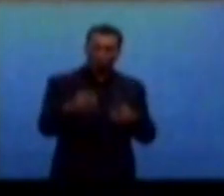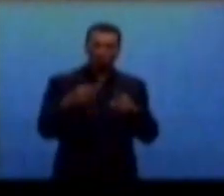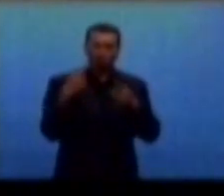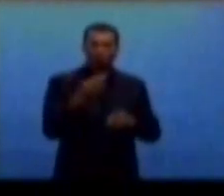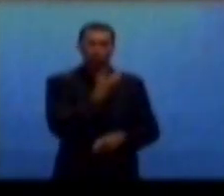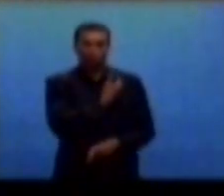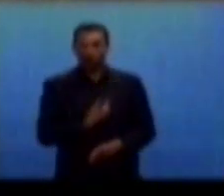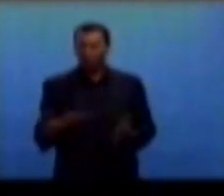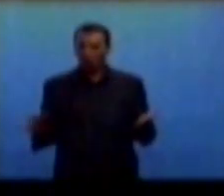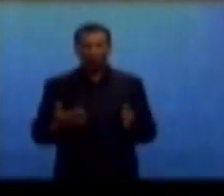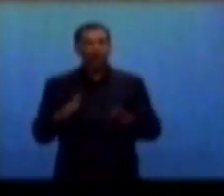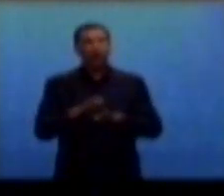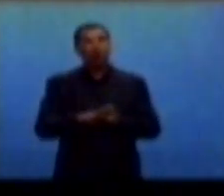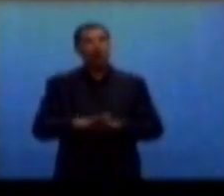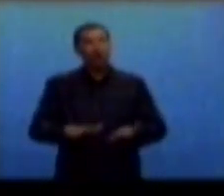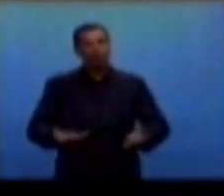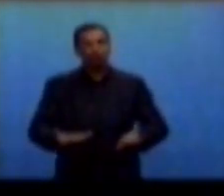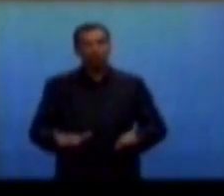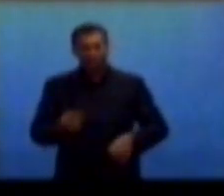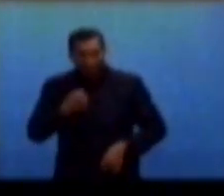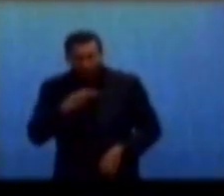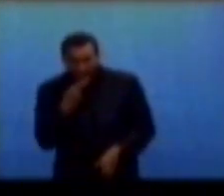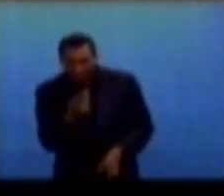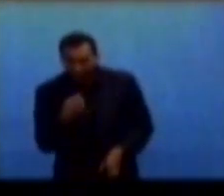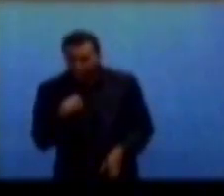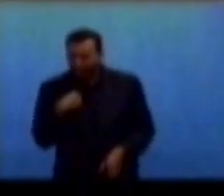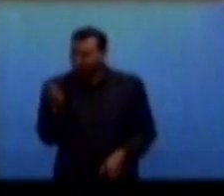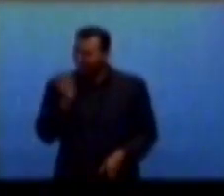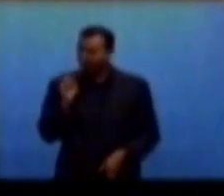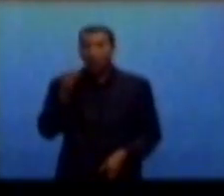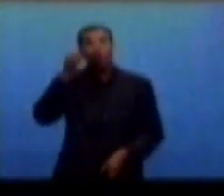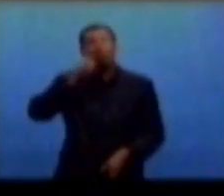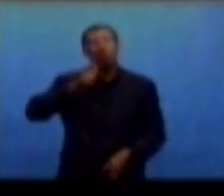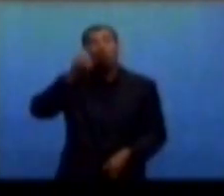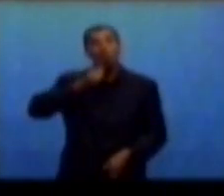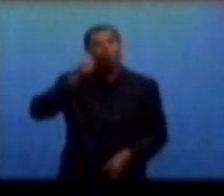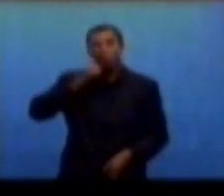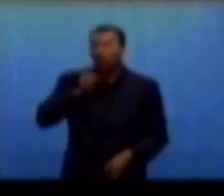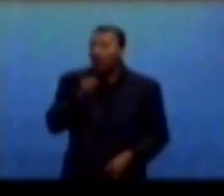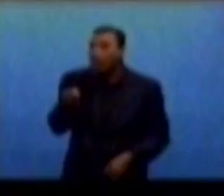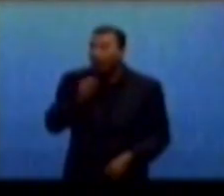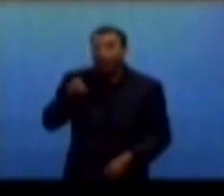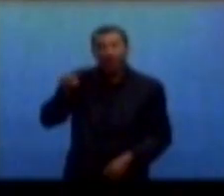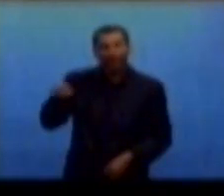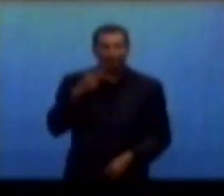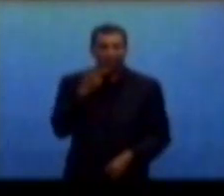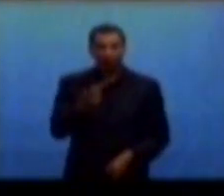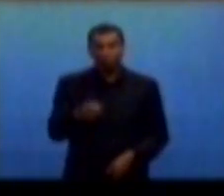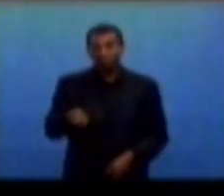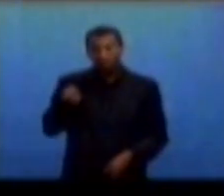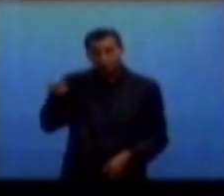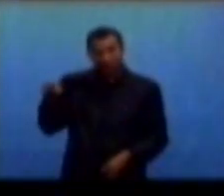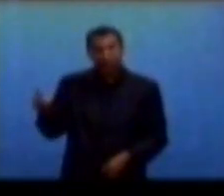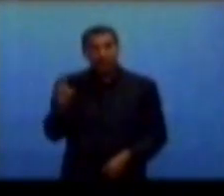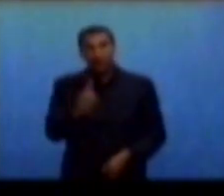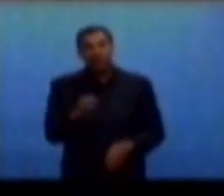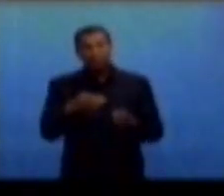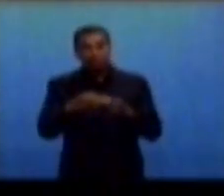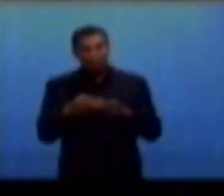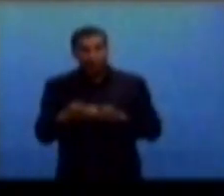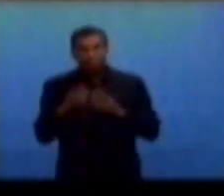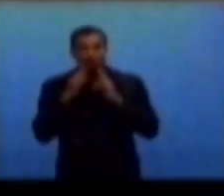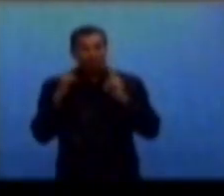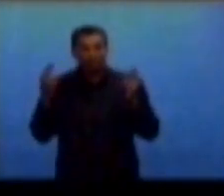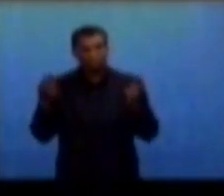ataca mais. A repórter, V. Exª foi que veio aqui e pediu audiência com o governador e a oposição. E V.